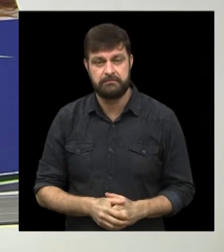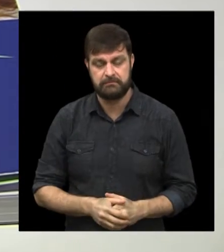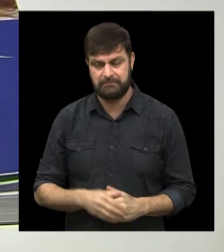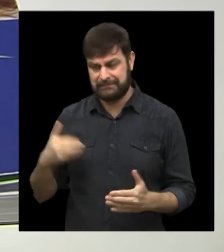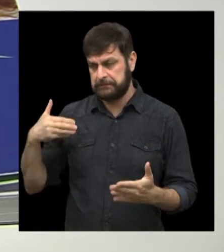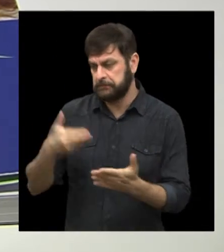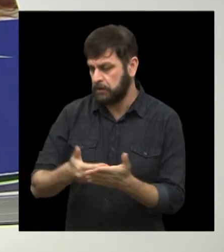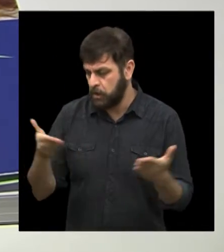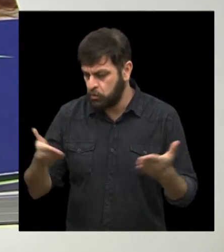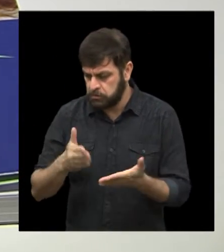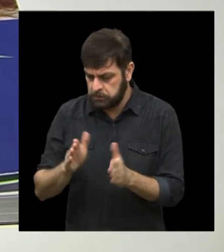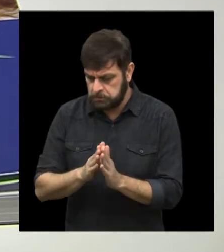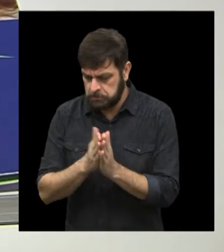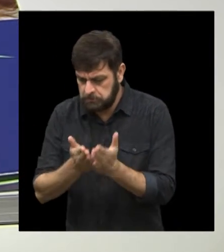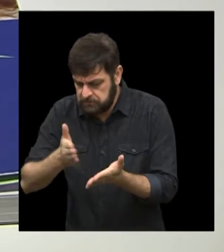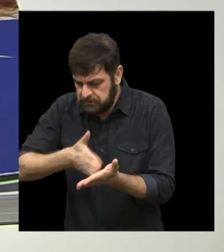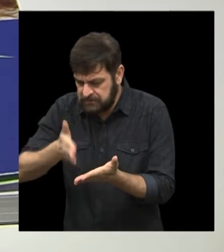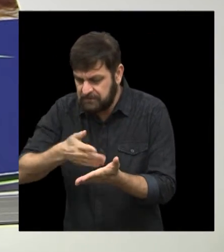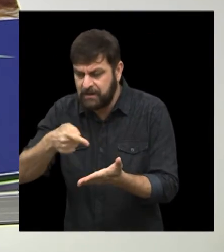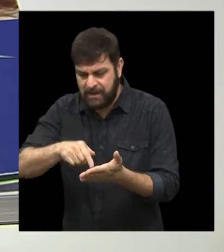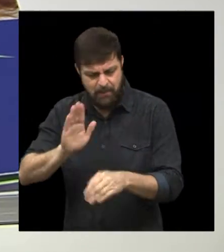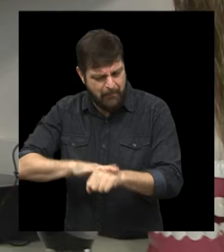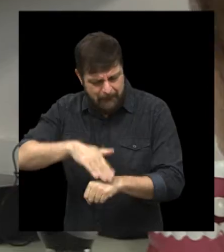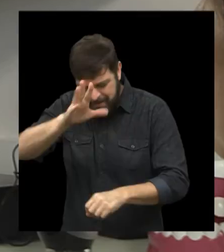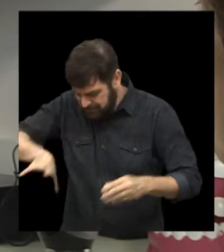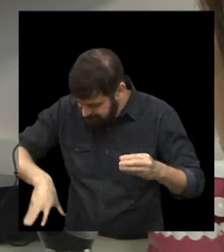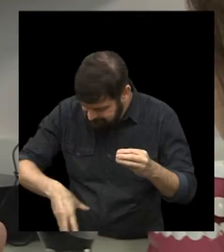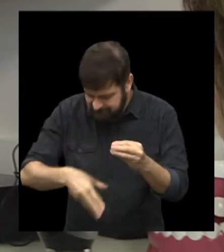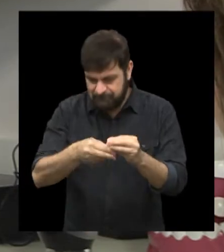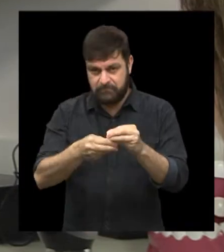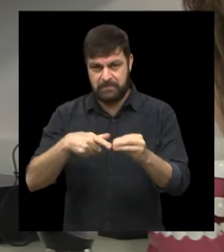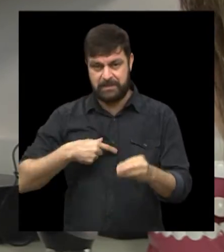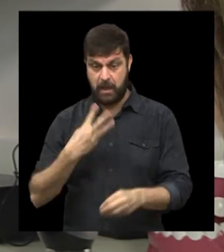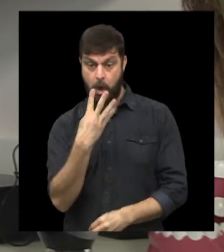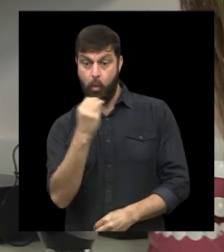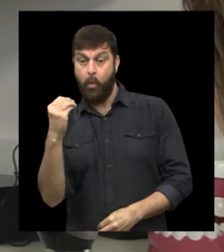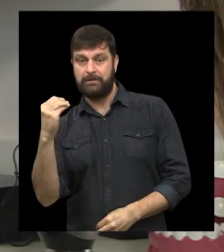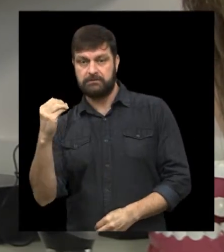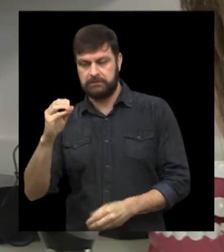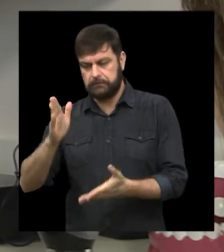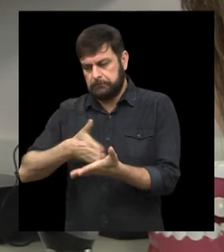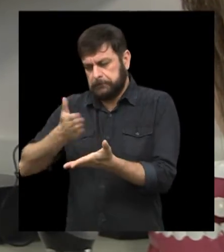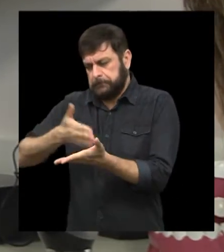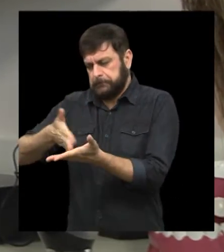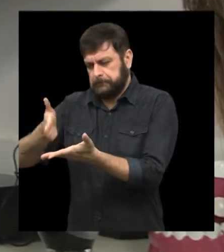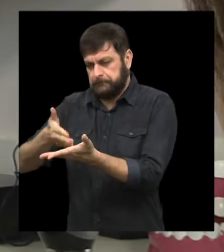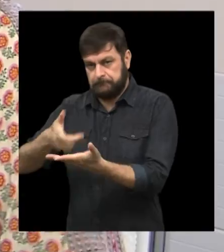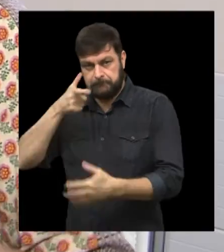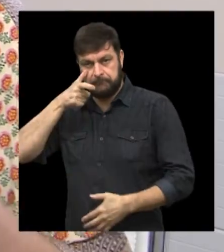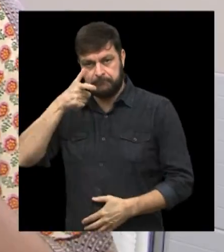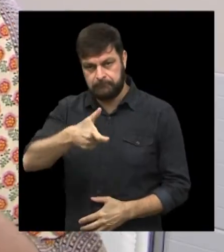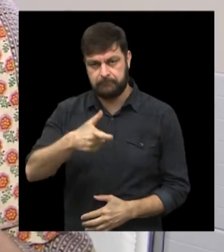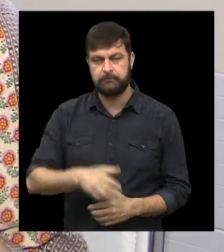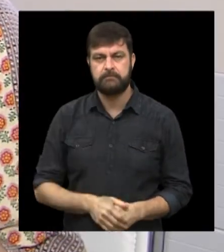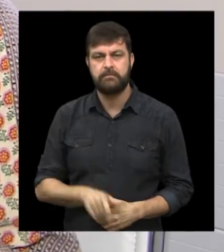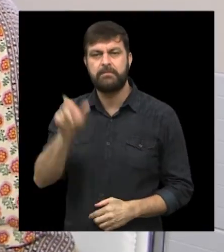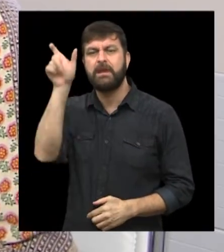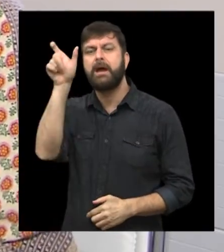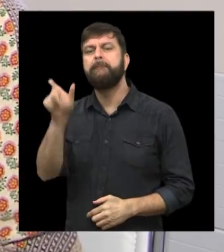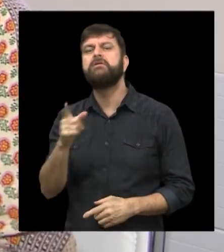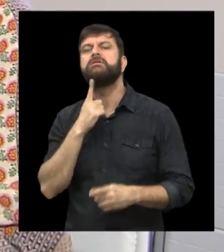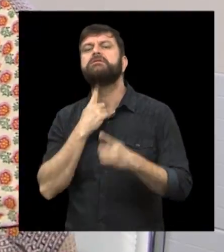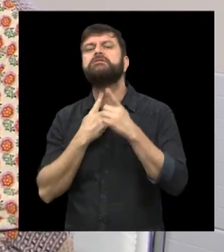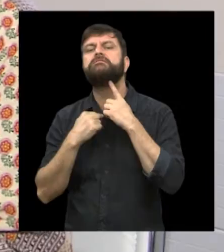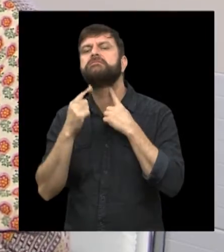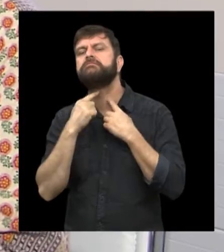até hoje, entre os livros que foram publicados, é o mais completo. Ele tem quase 400 páginas, ele é bem interessante. Para quem quer